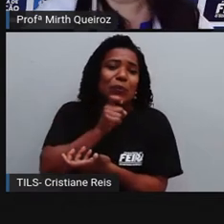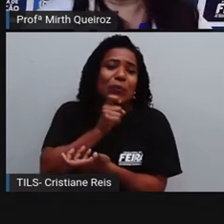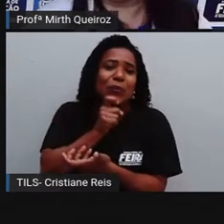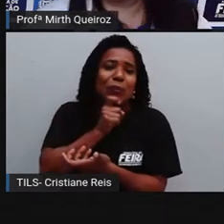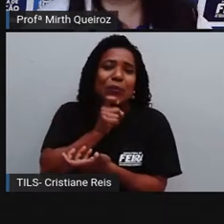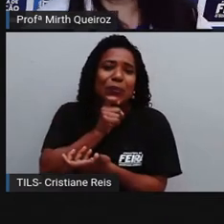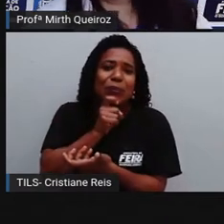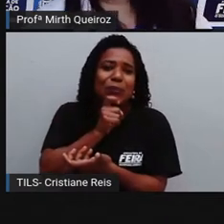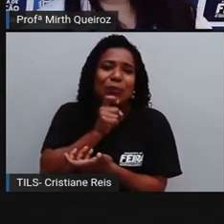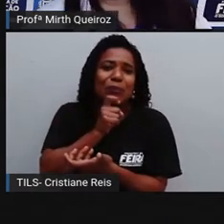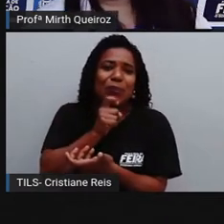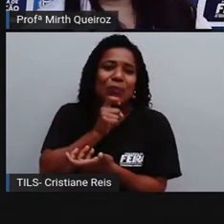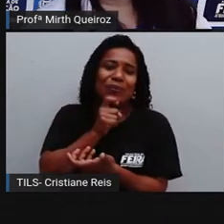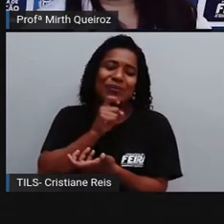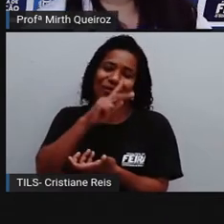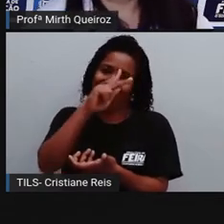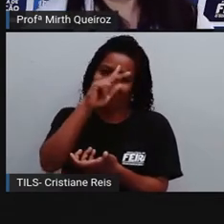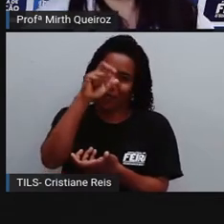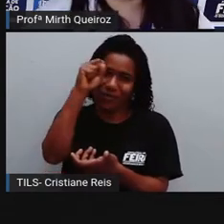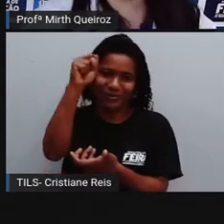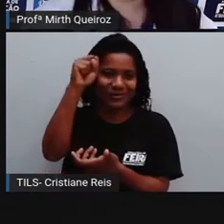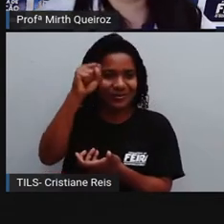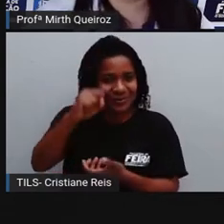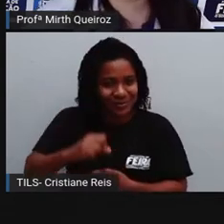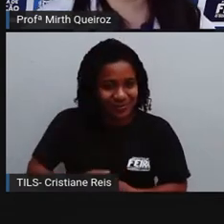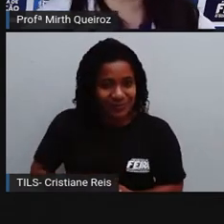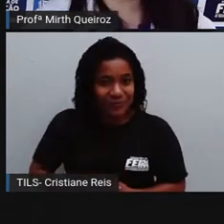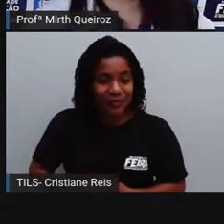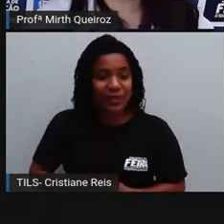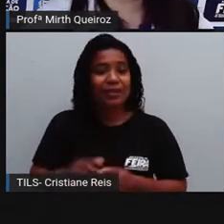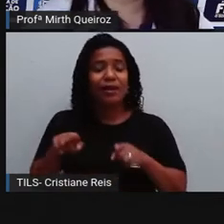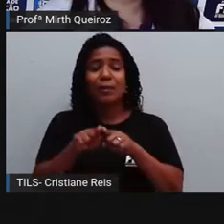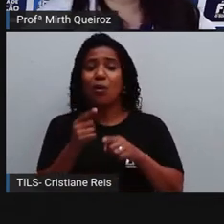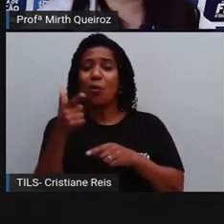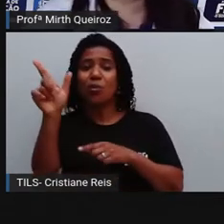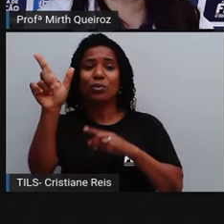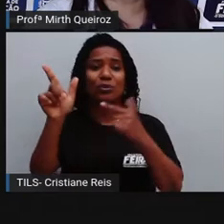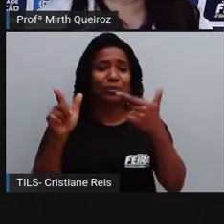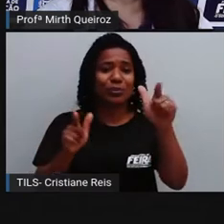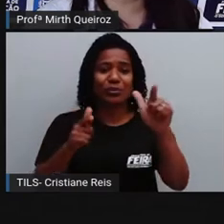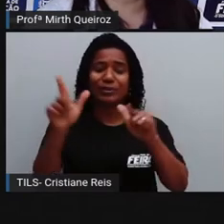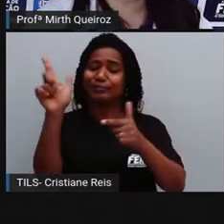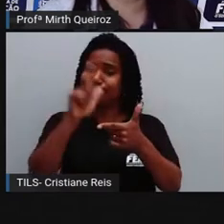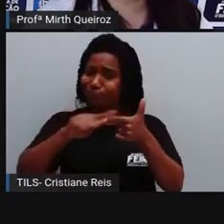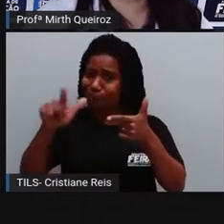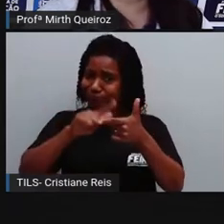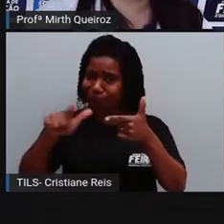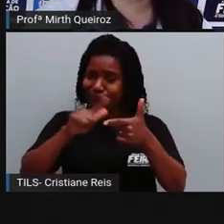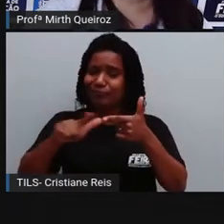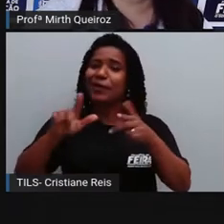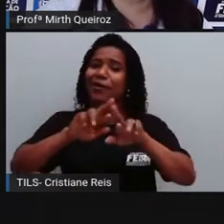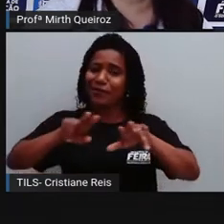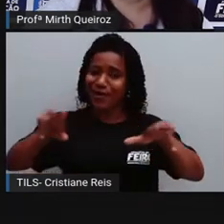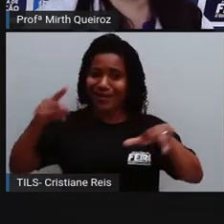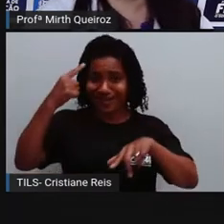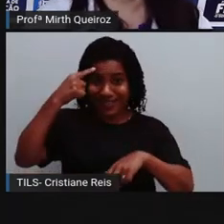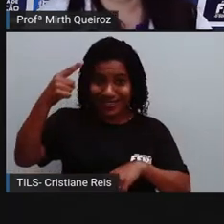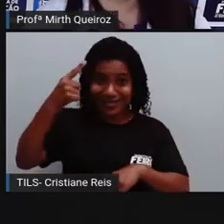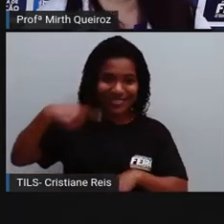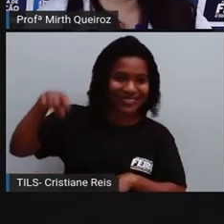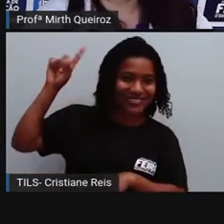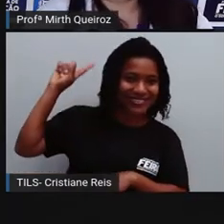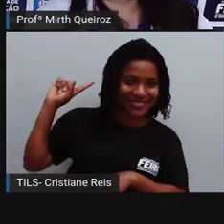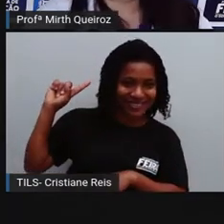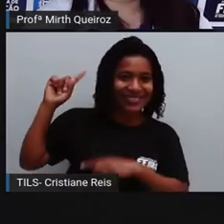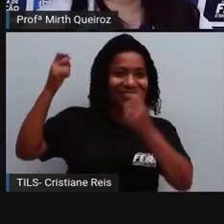muito, muito frio, né? Além de outras coisas também, outras consequências que a gente viu na outra aula. Em